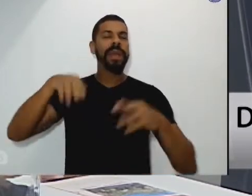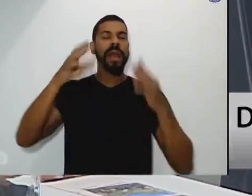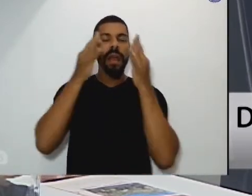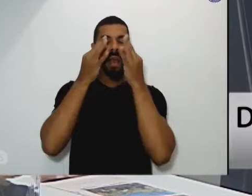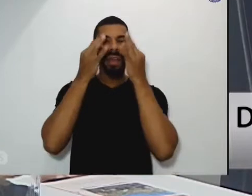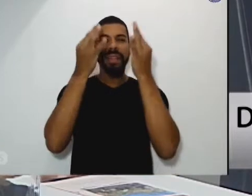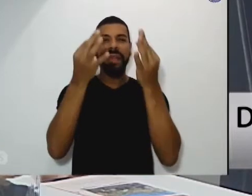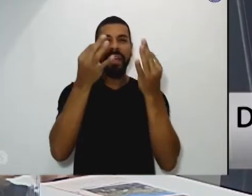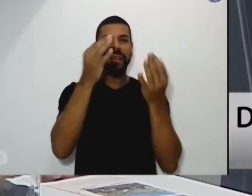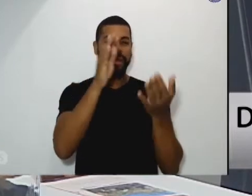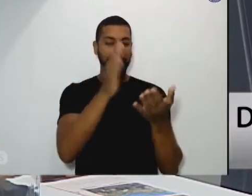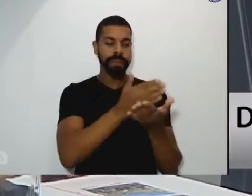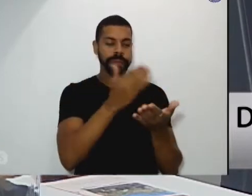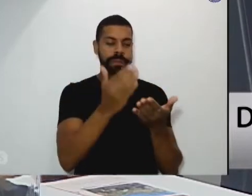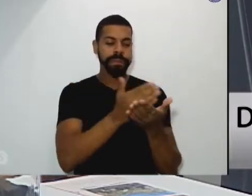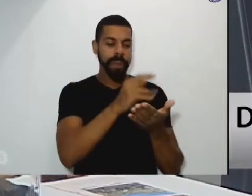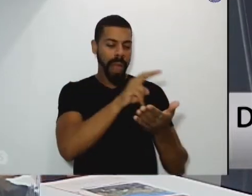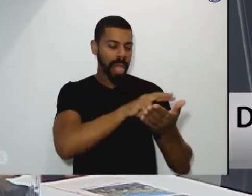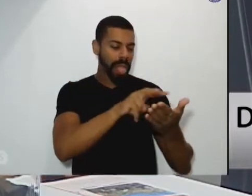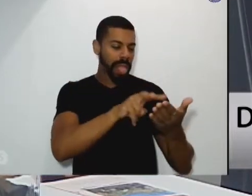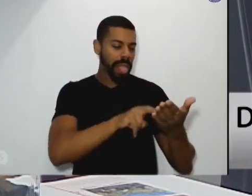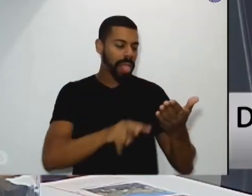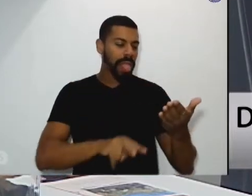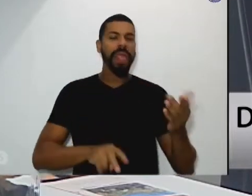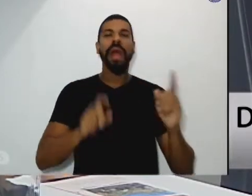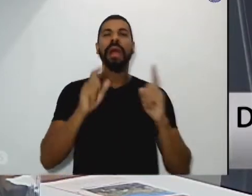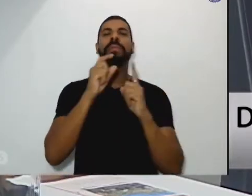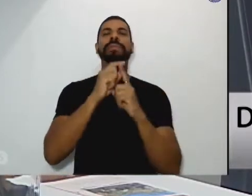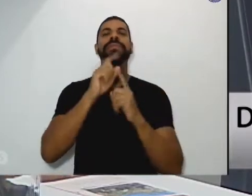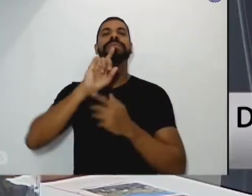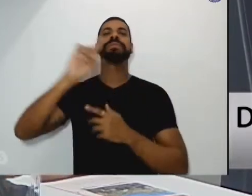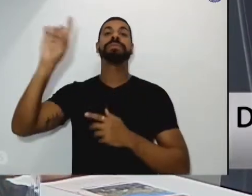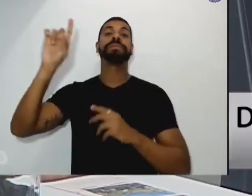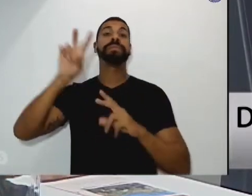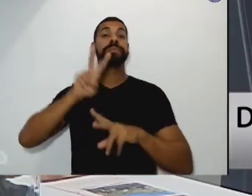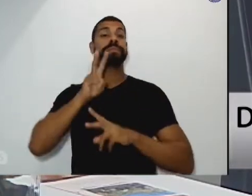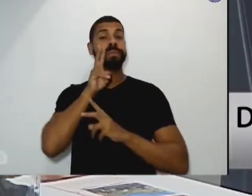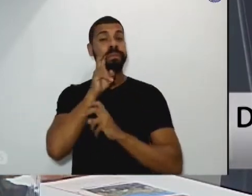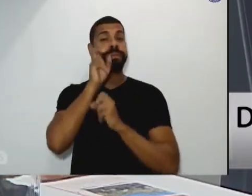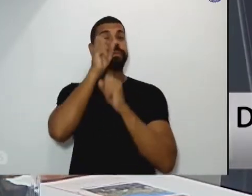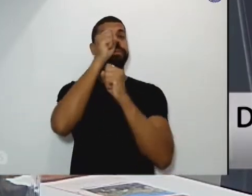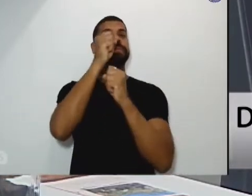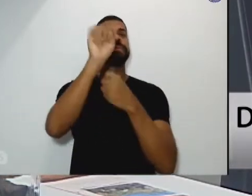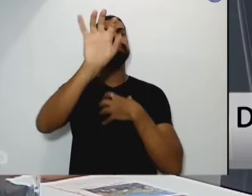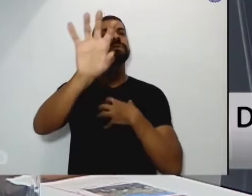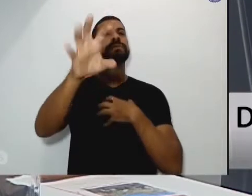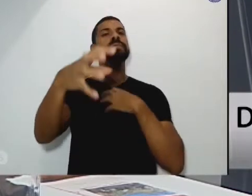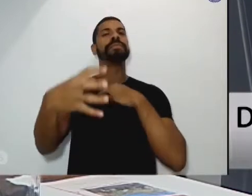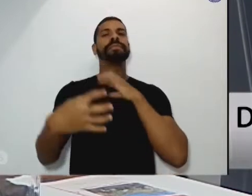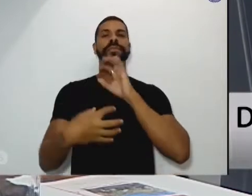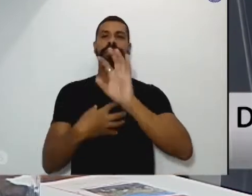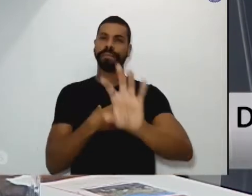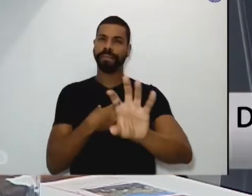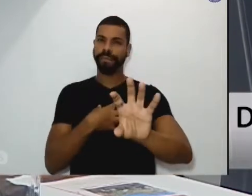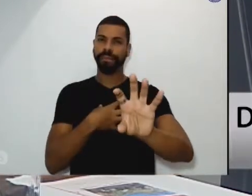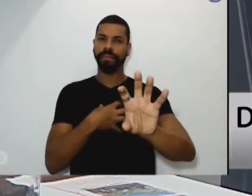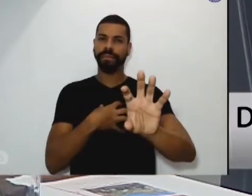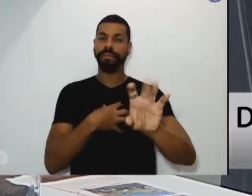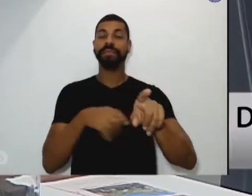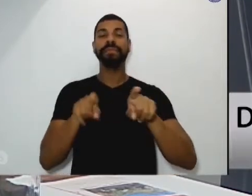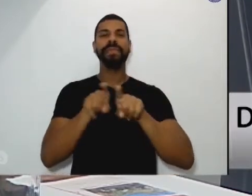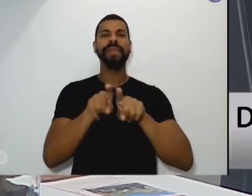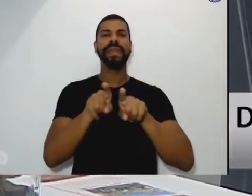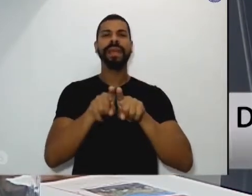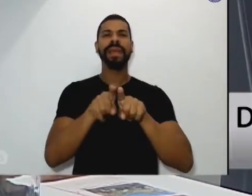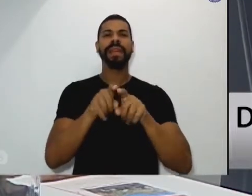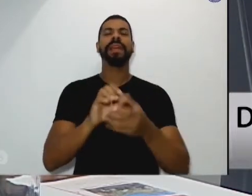chama à conversão, fortaleçamos em nós a compaixão. Nos deixemos interpelar